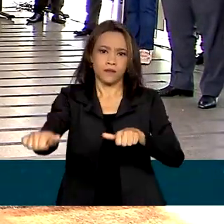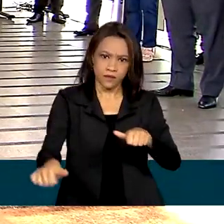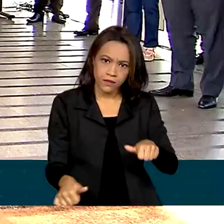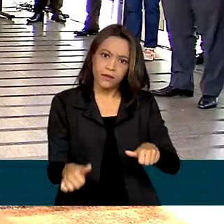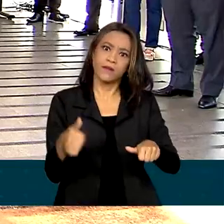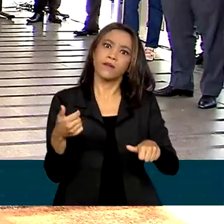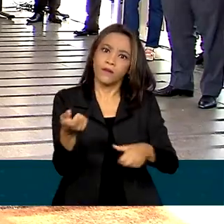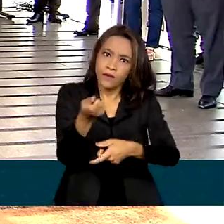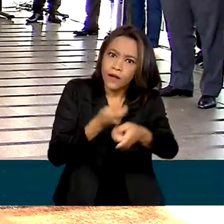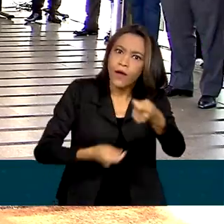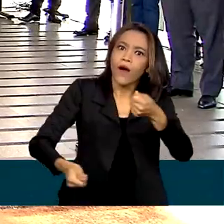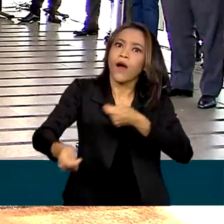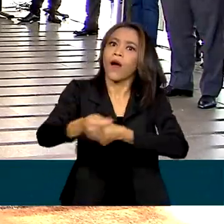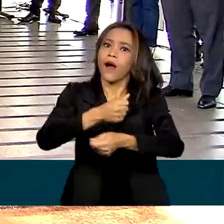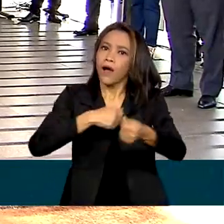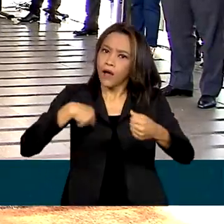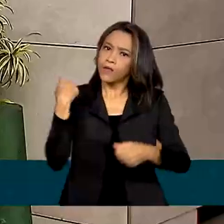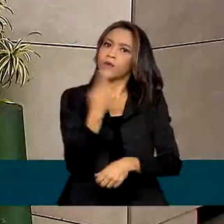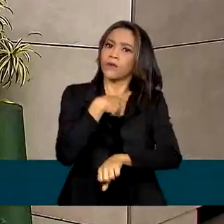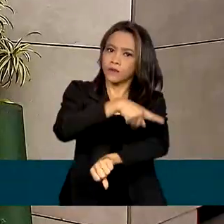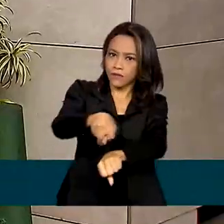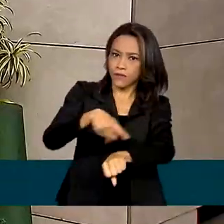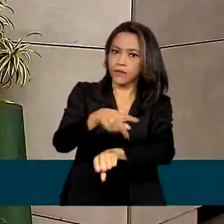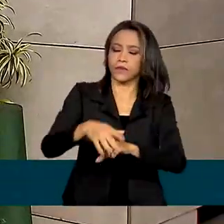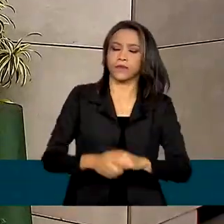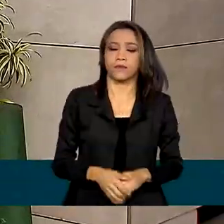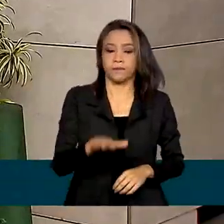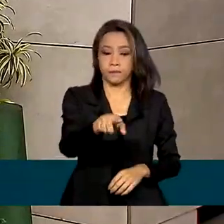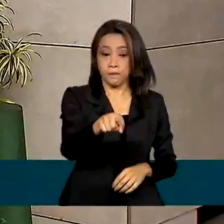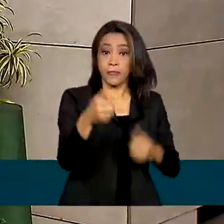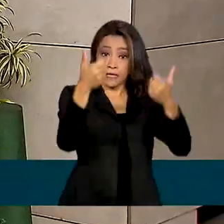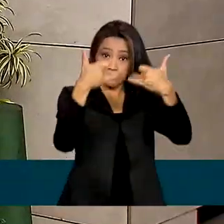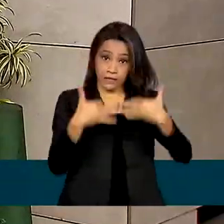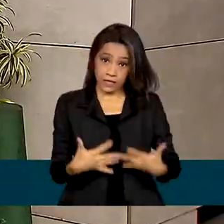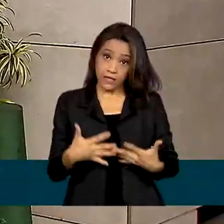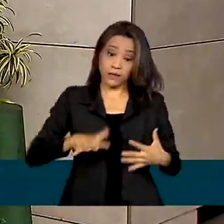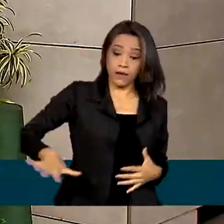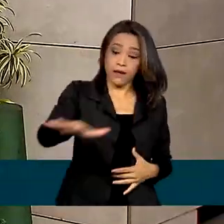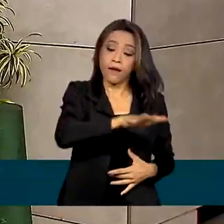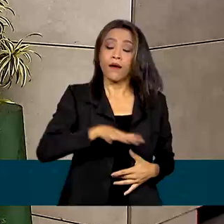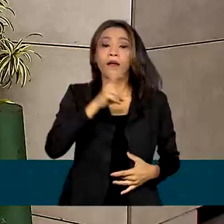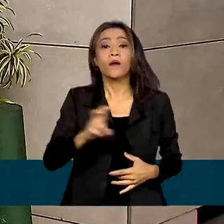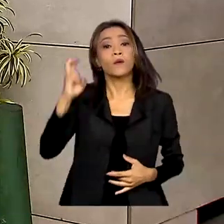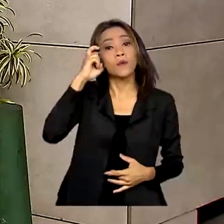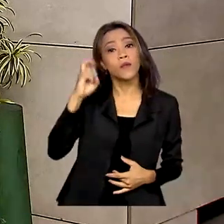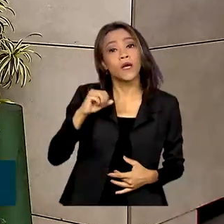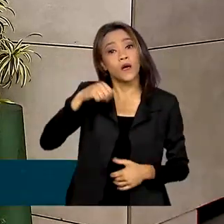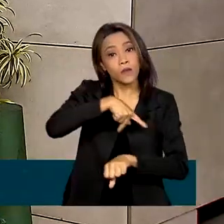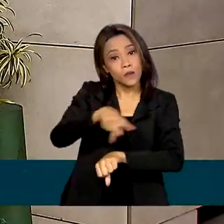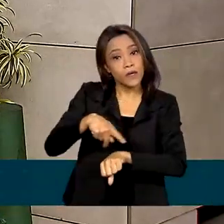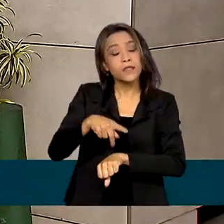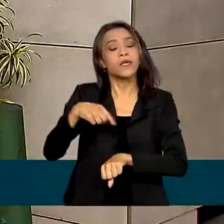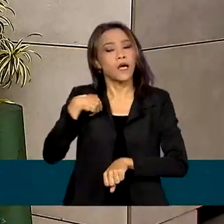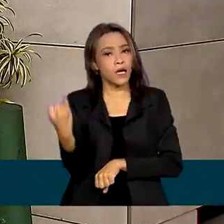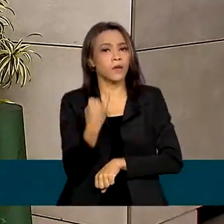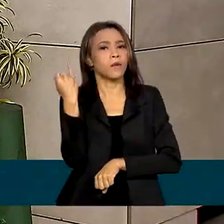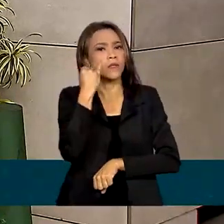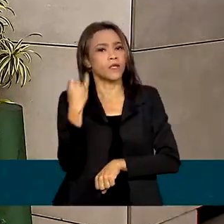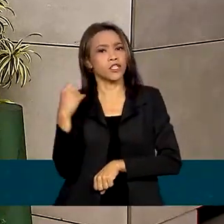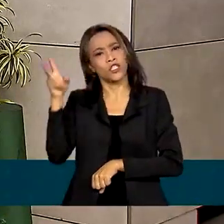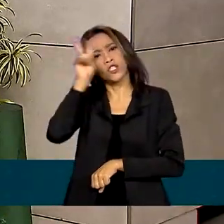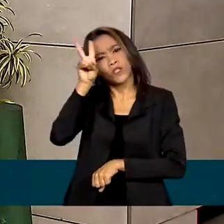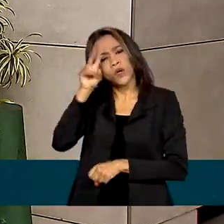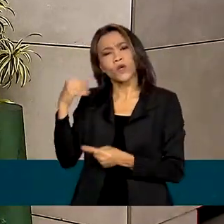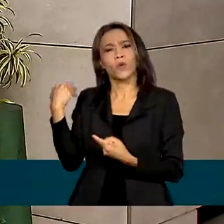importante para o nosso país. O setor cultural brasileiro tem importância relevante para o patrimônio histórico,